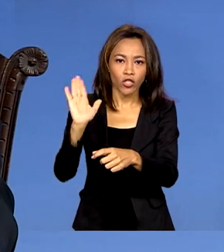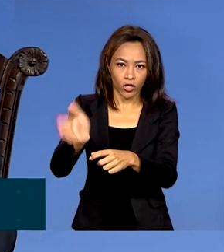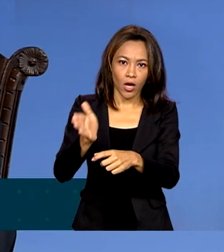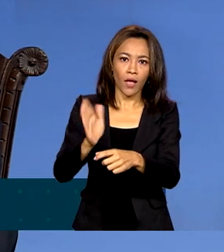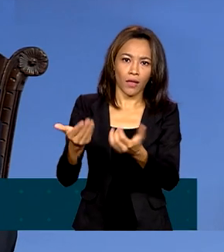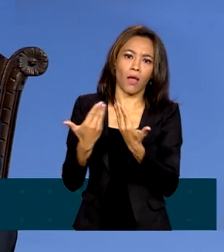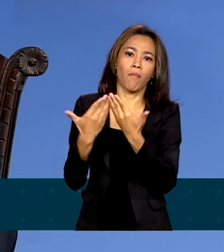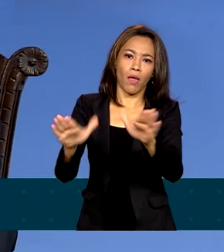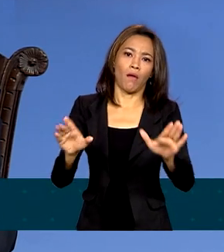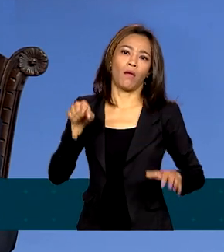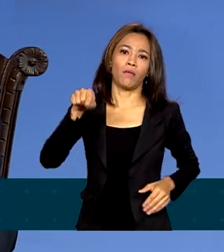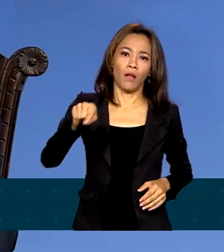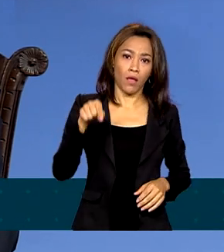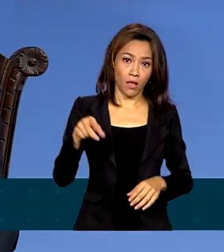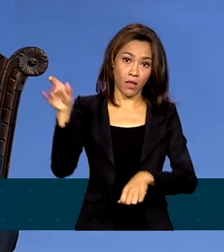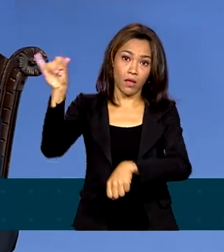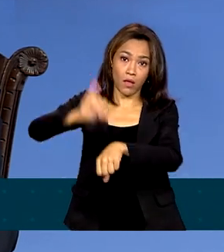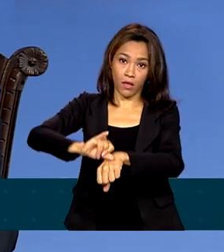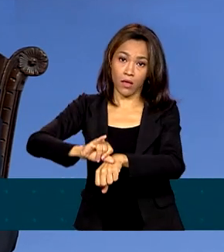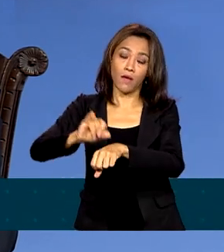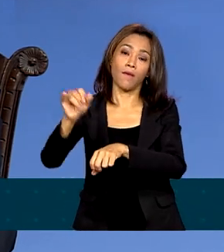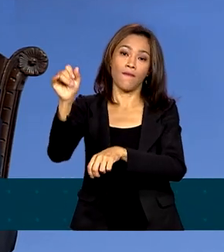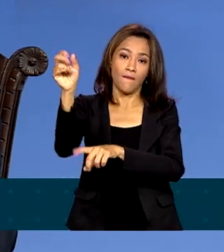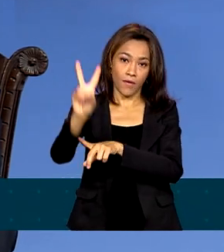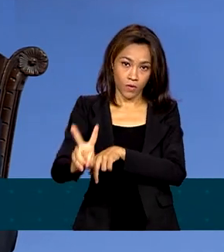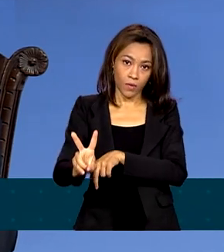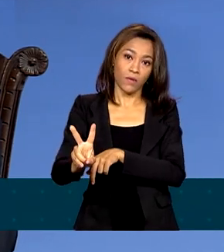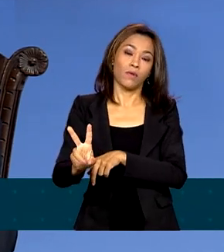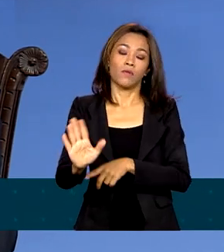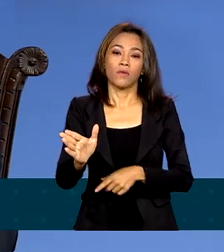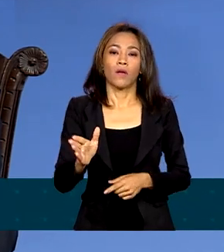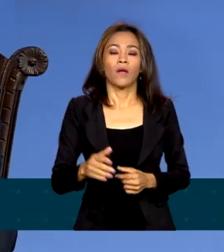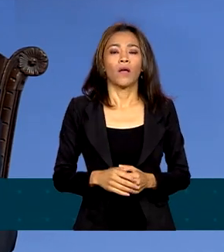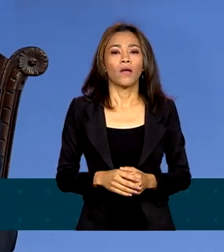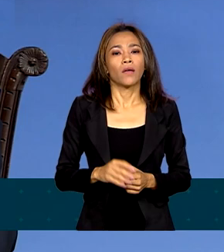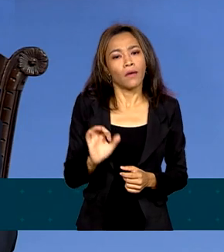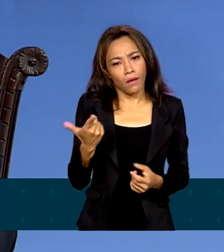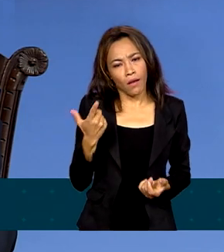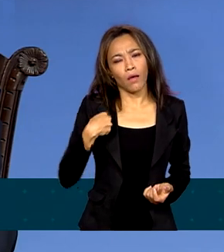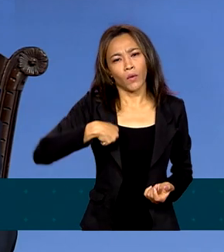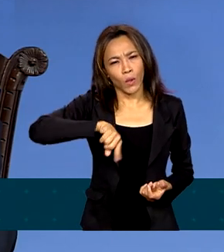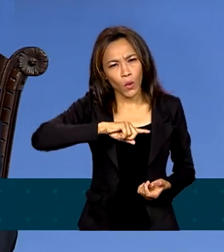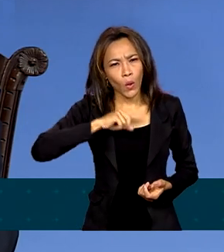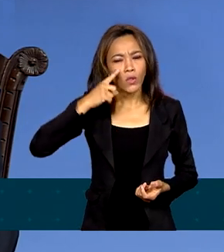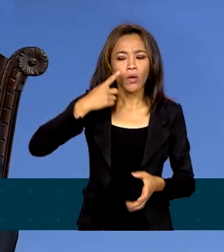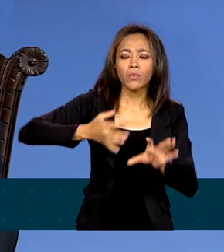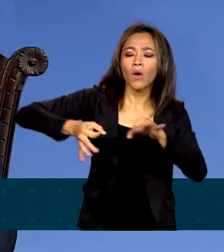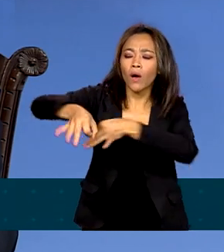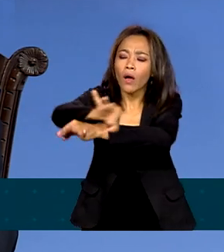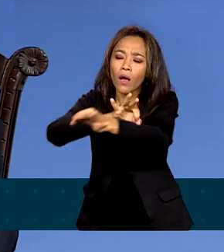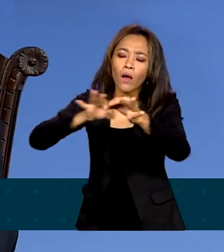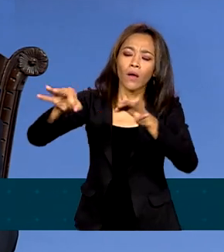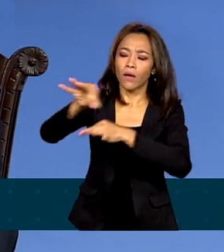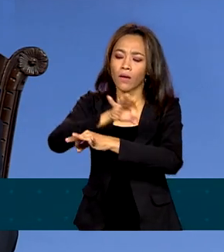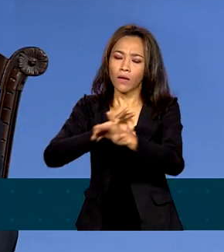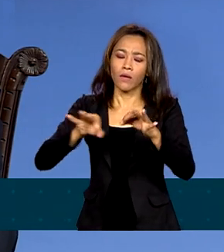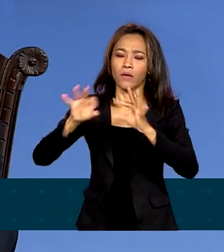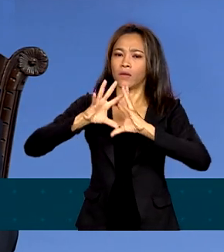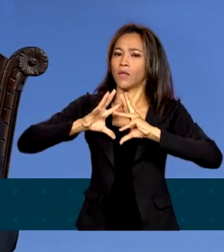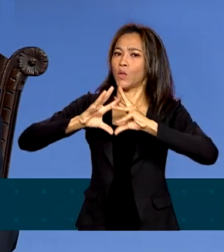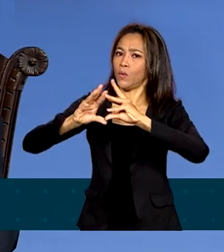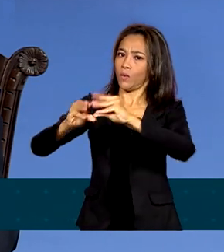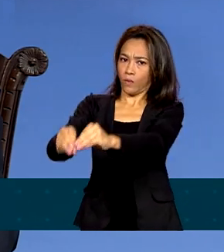está aberta. Mas é claro que nós estamos empreendendo lá uma remontagem completa.